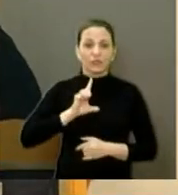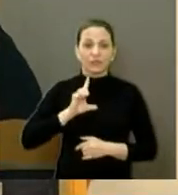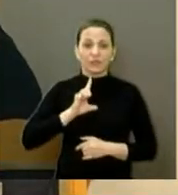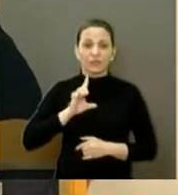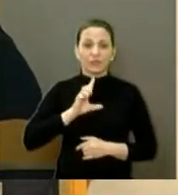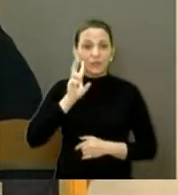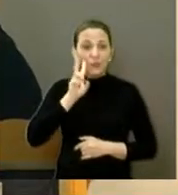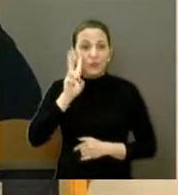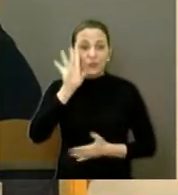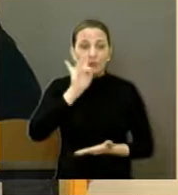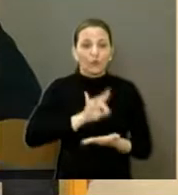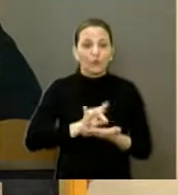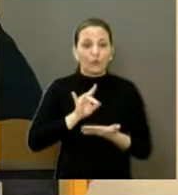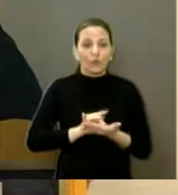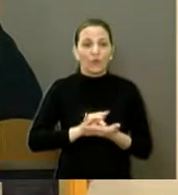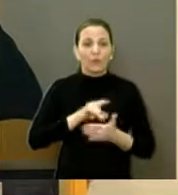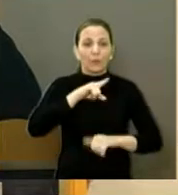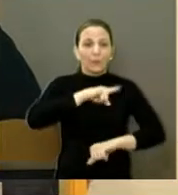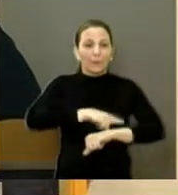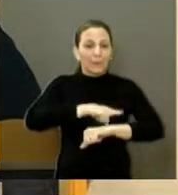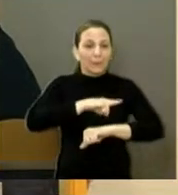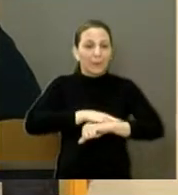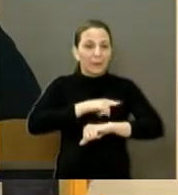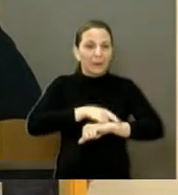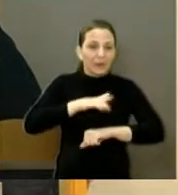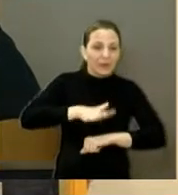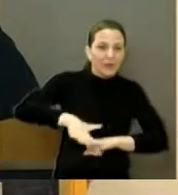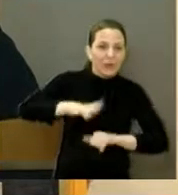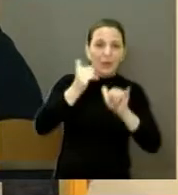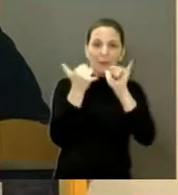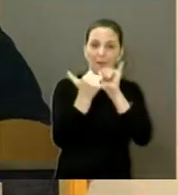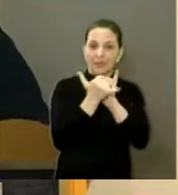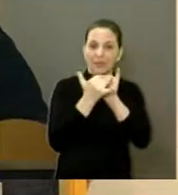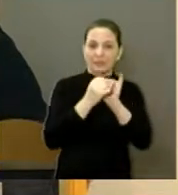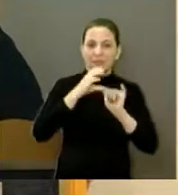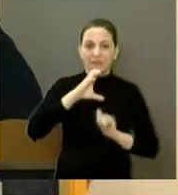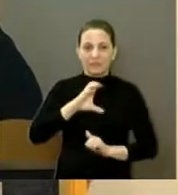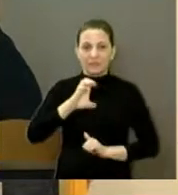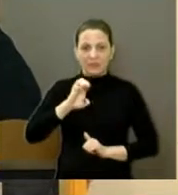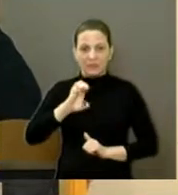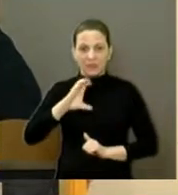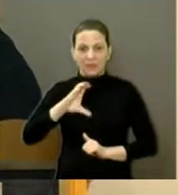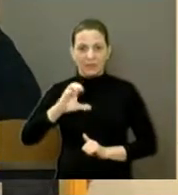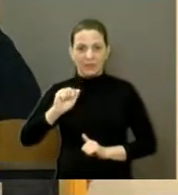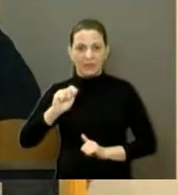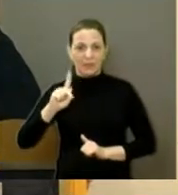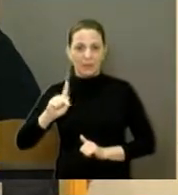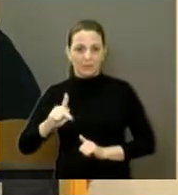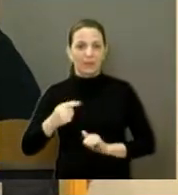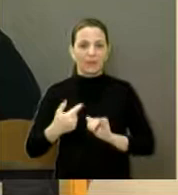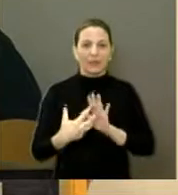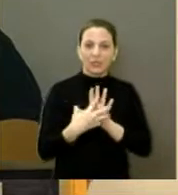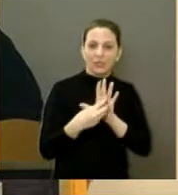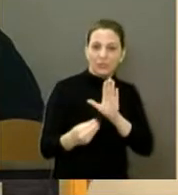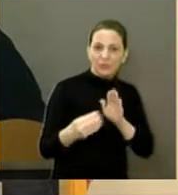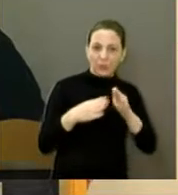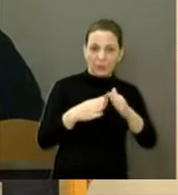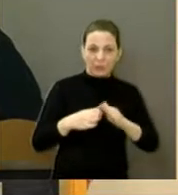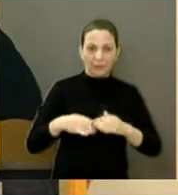realidade, principalmente dos banheiros daquela região da Praça de Secap, já tinha feito várias indicações, vários requerimentos,